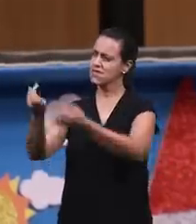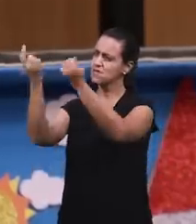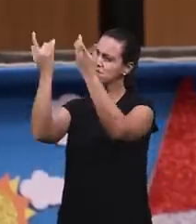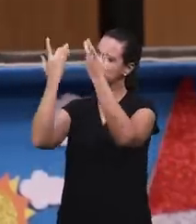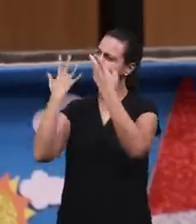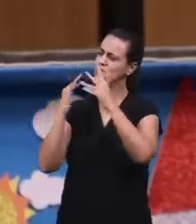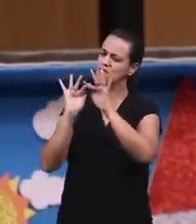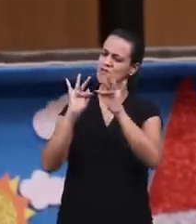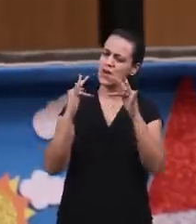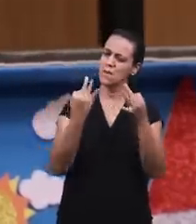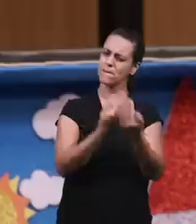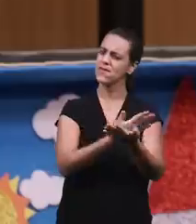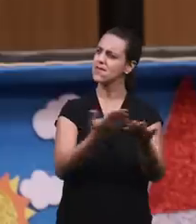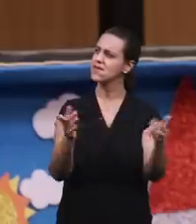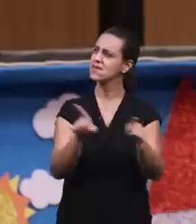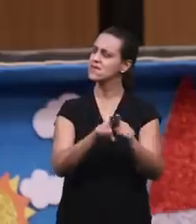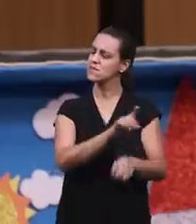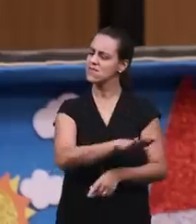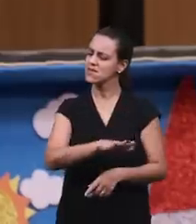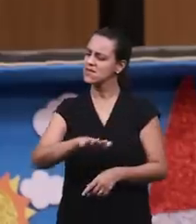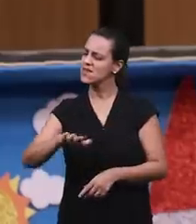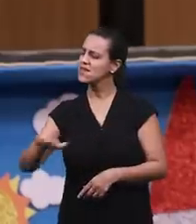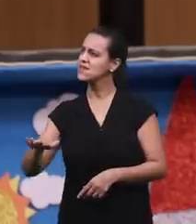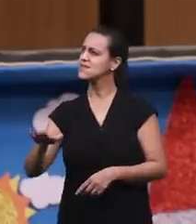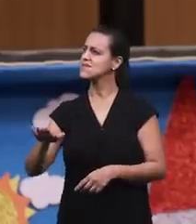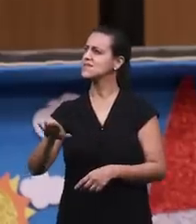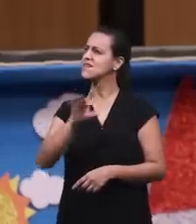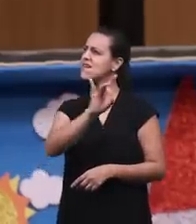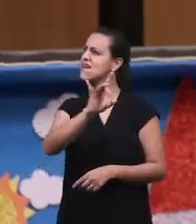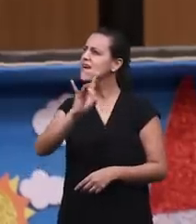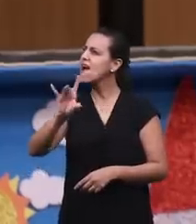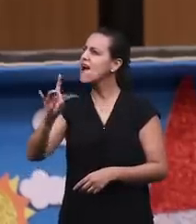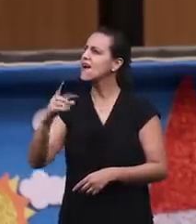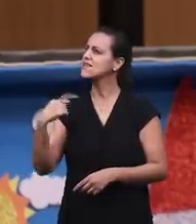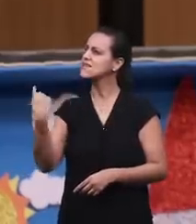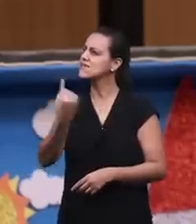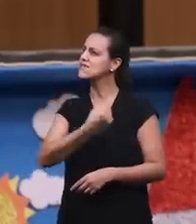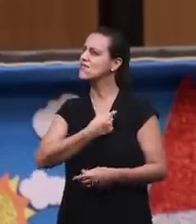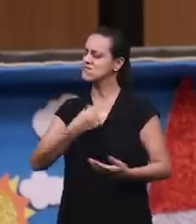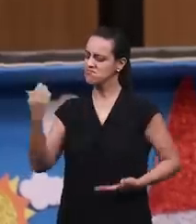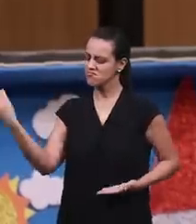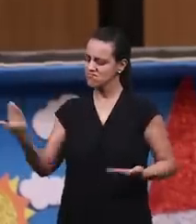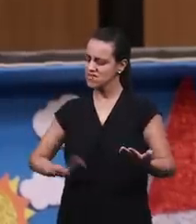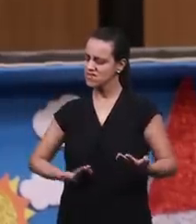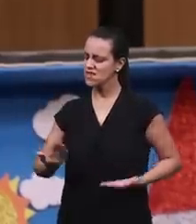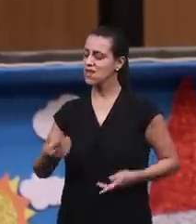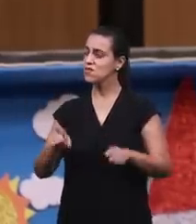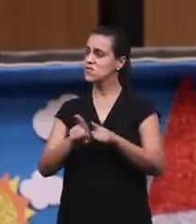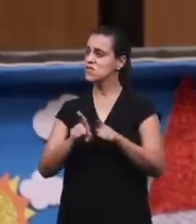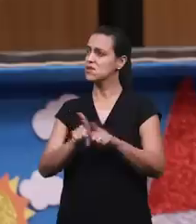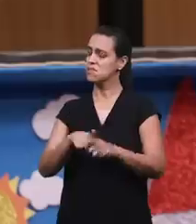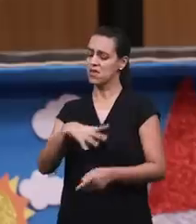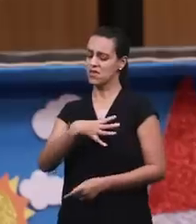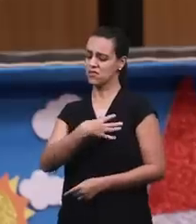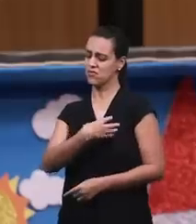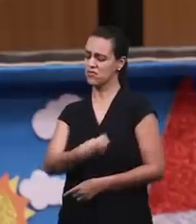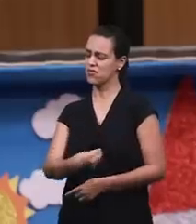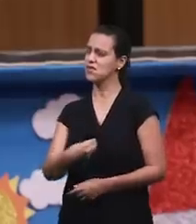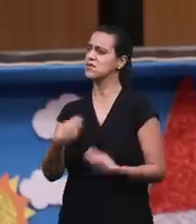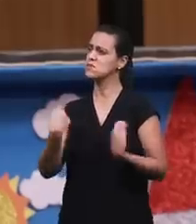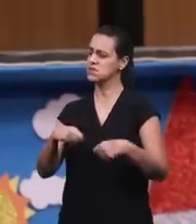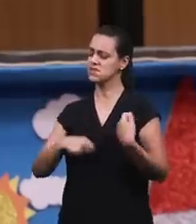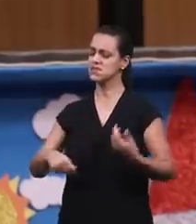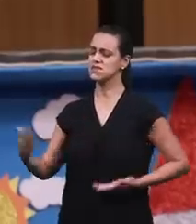famílias E as crianças E faça de cada um de nós Servas do Senhor E dos nossos filhos Ó Deus